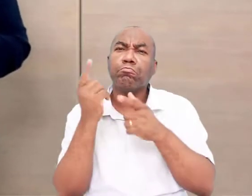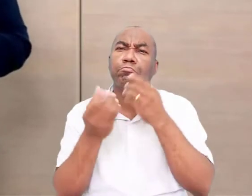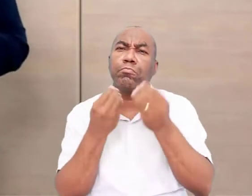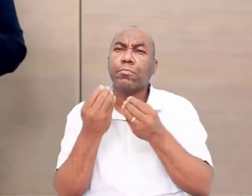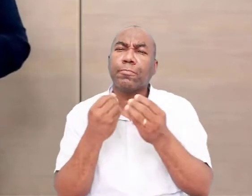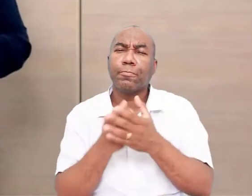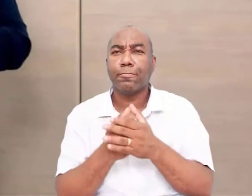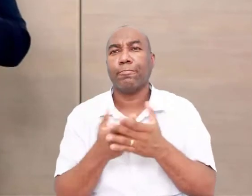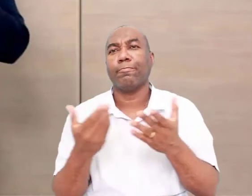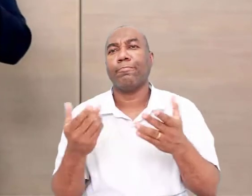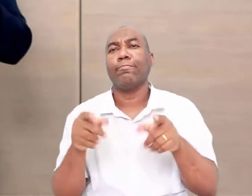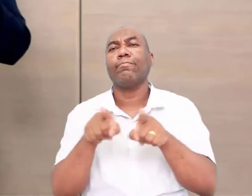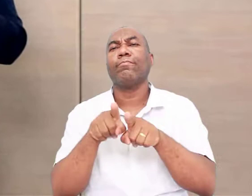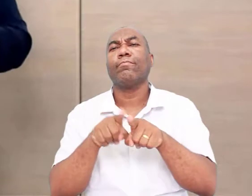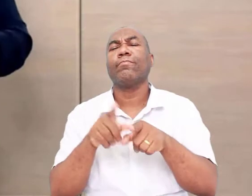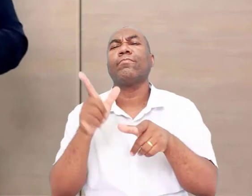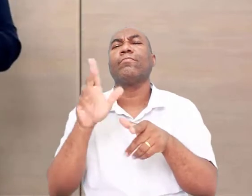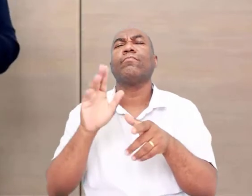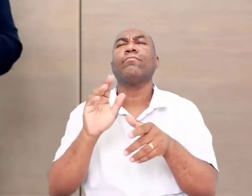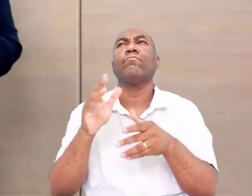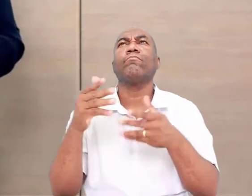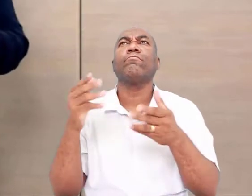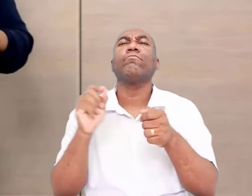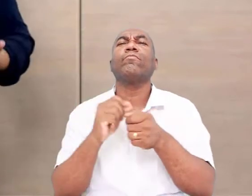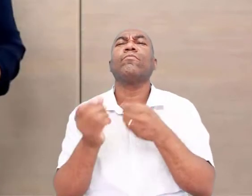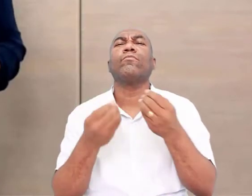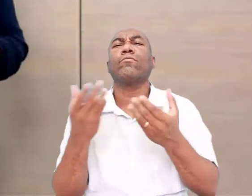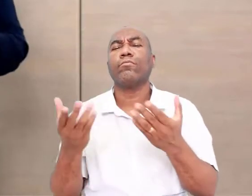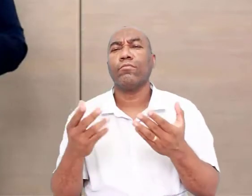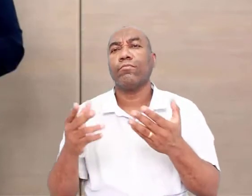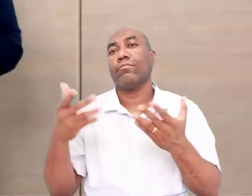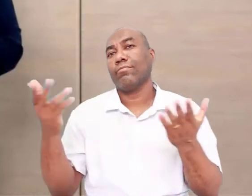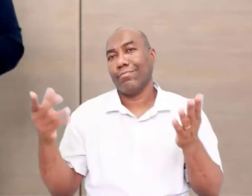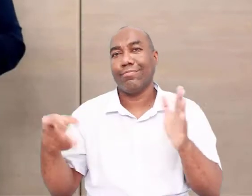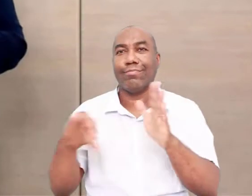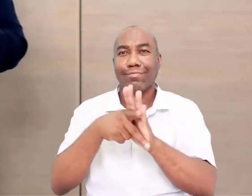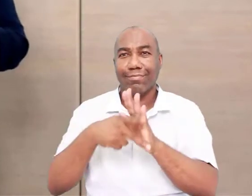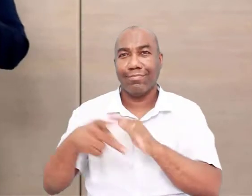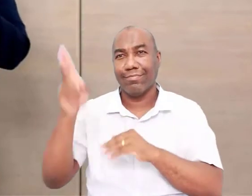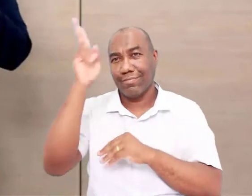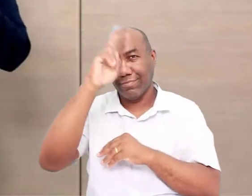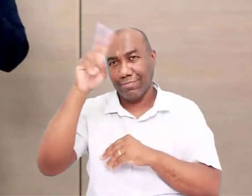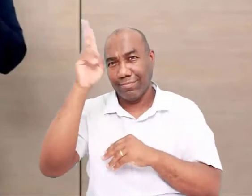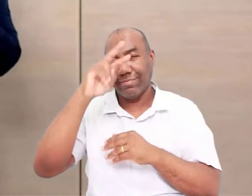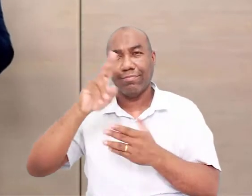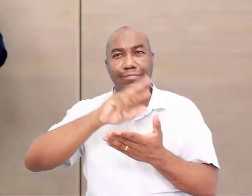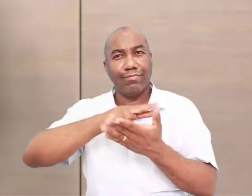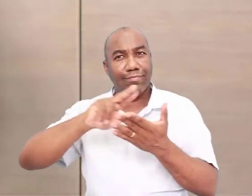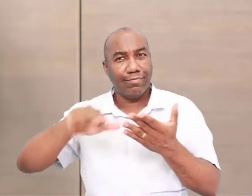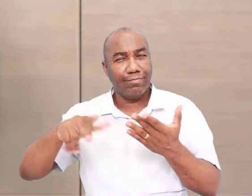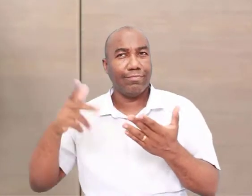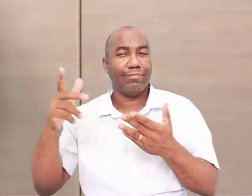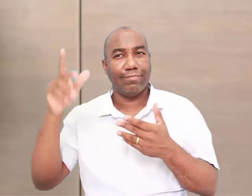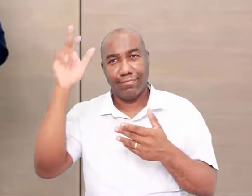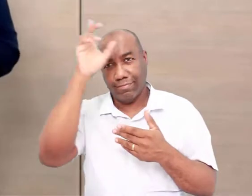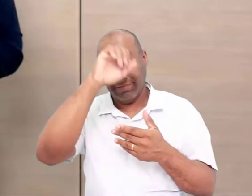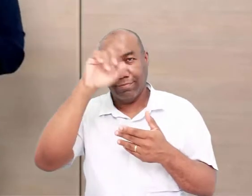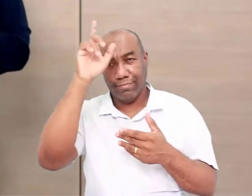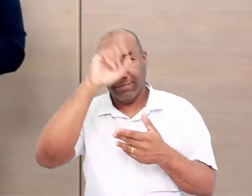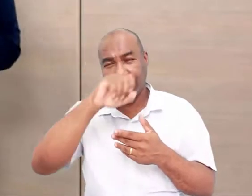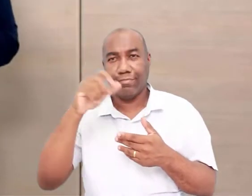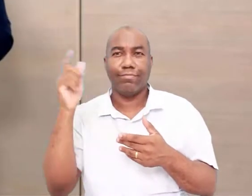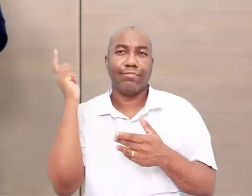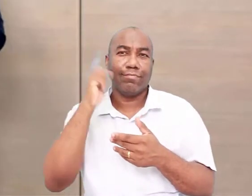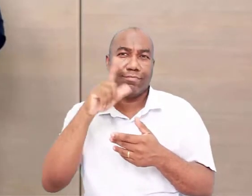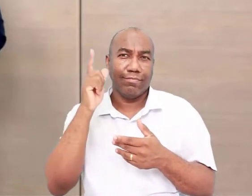Então a gente falou, quem é que faz esse estudo? a História, a partir dos historiadores e a partir de um conjunto de